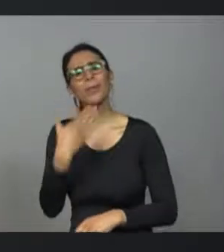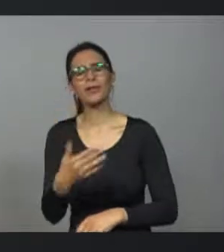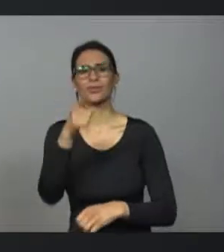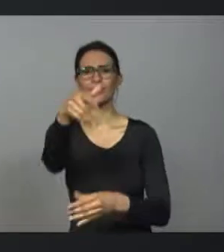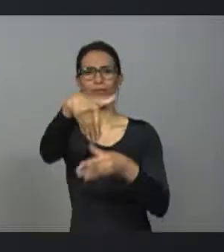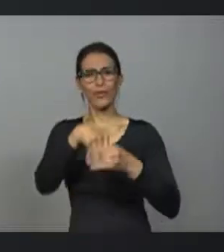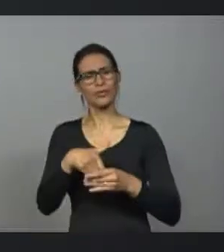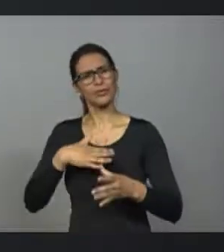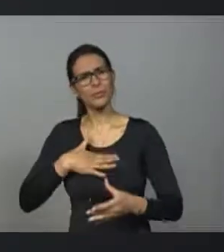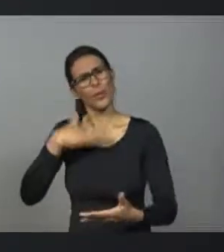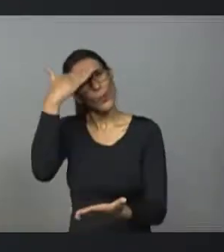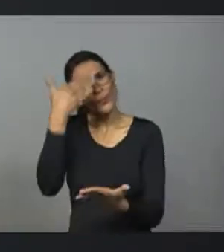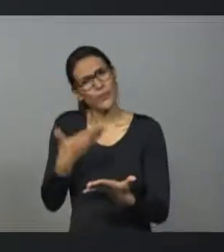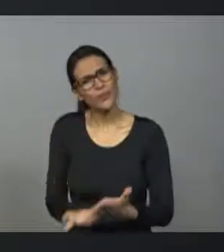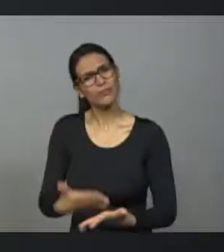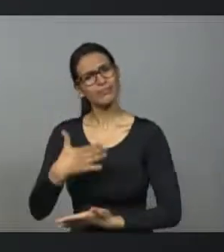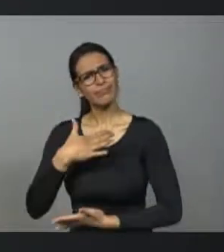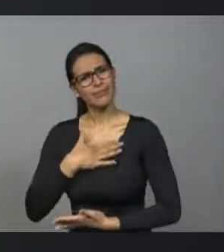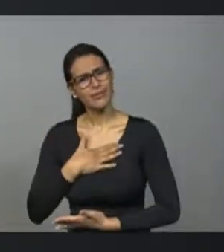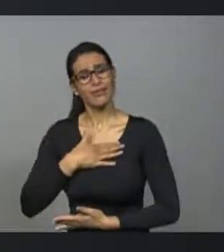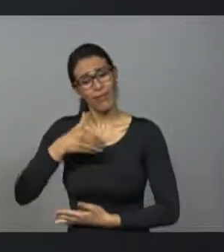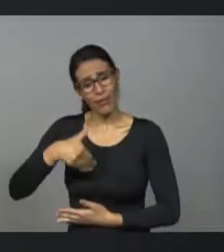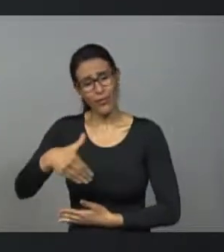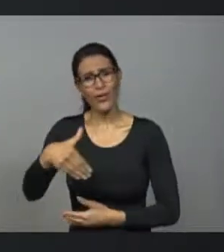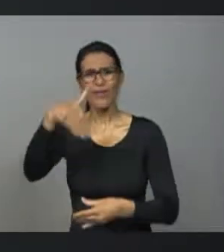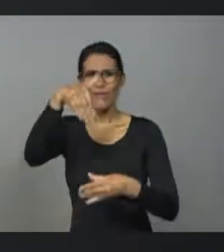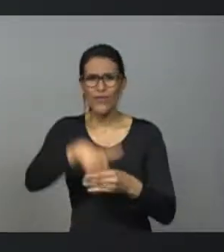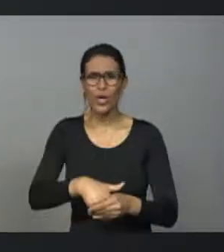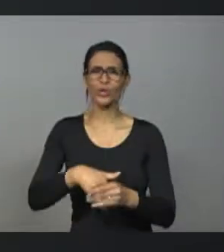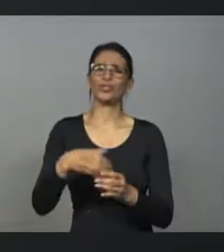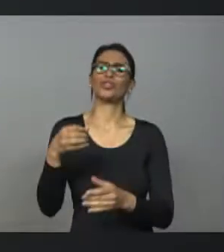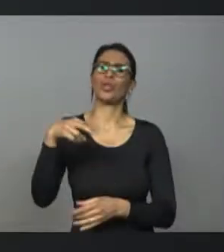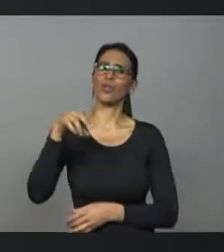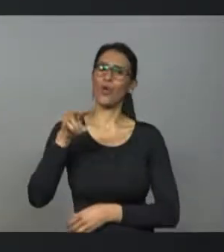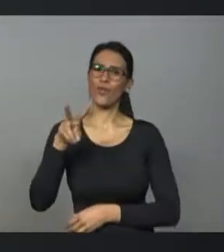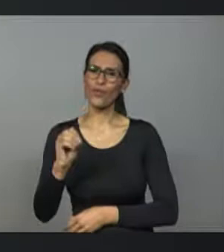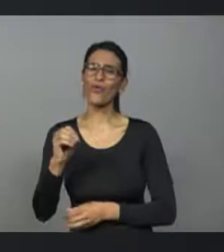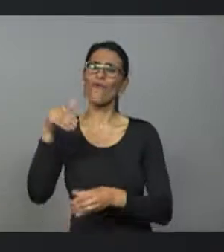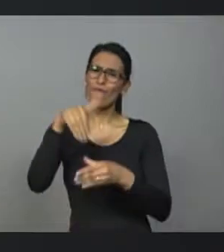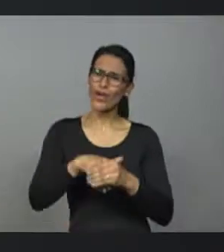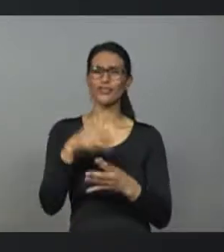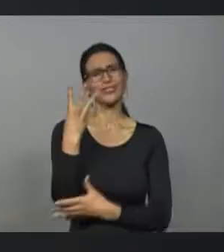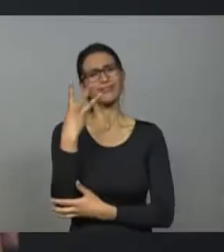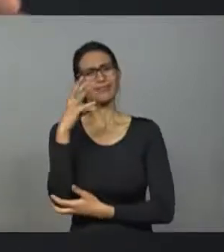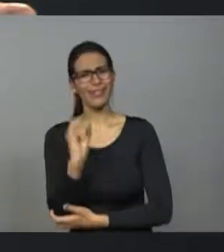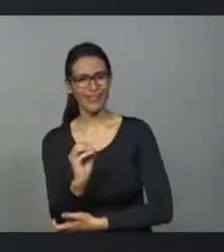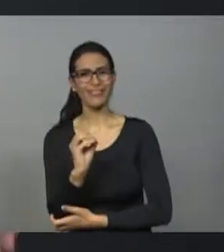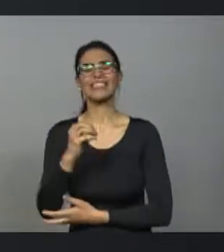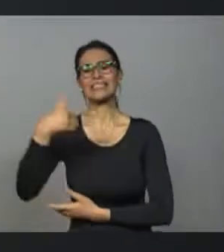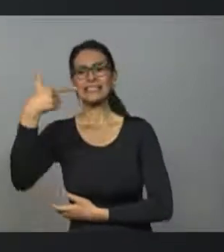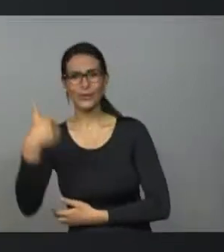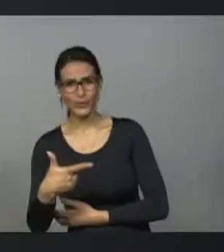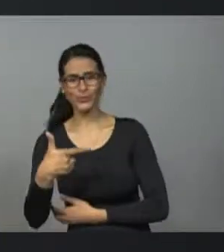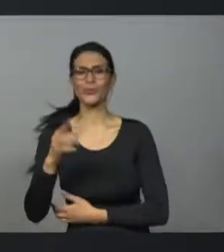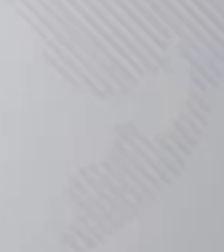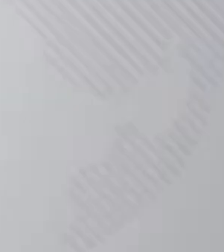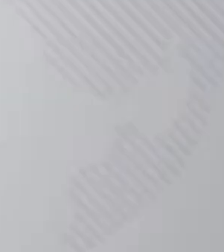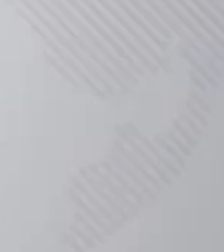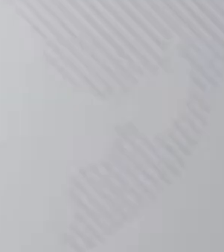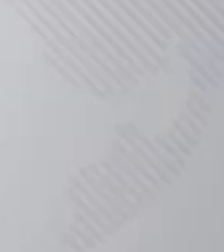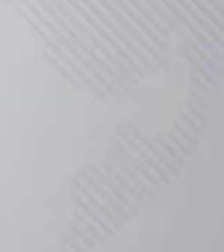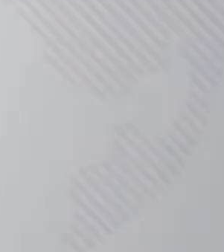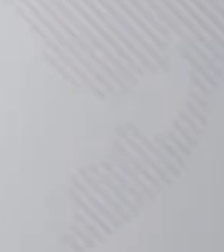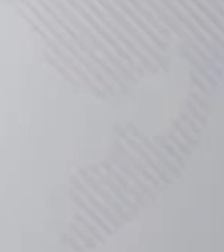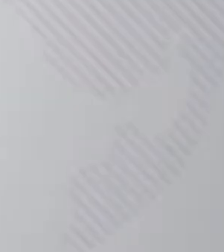peço a tua confiança, vote nessa eleição novo, vote 30 e vamos para o segundo turno disputar com a velha política. Obrigado.